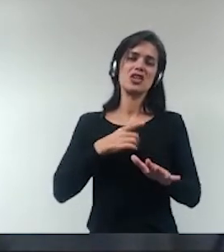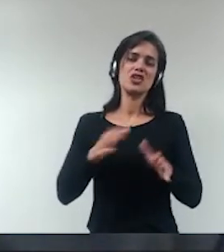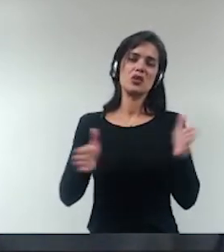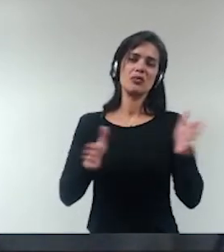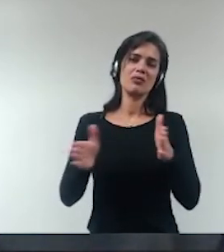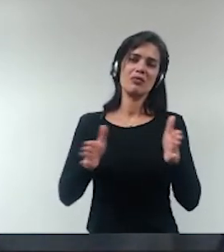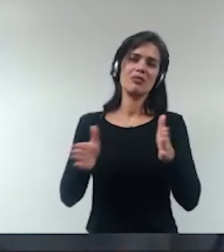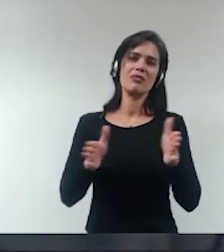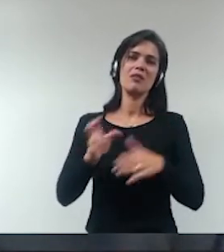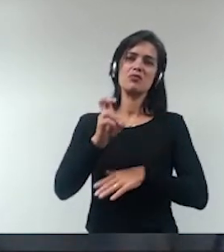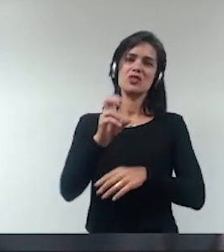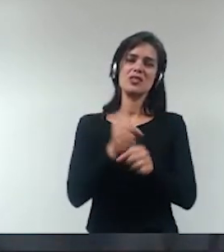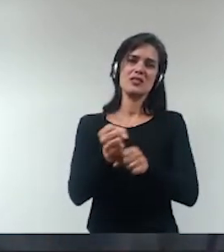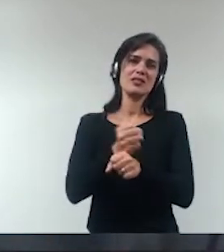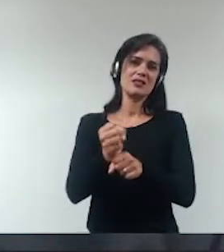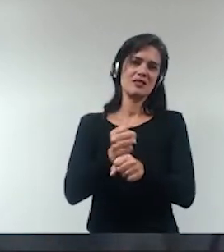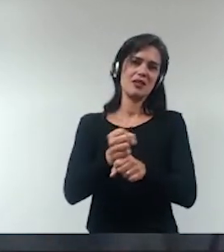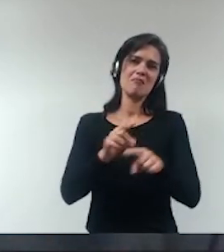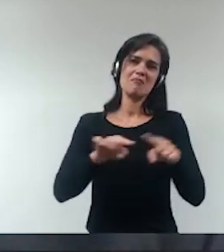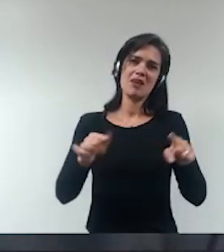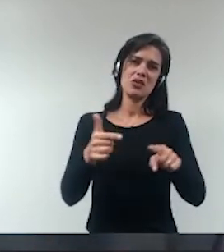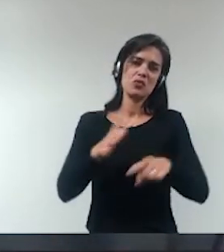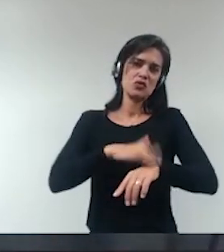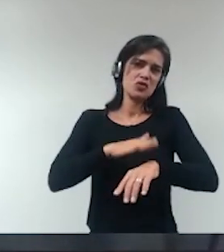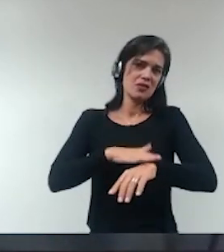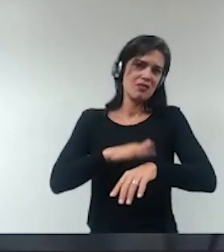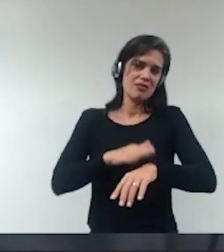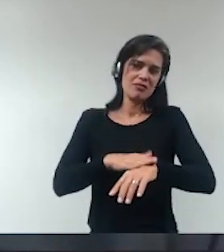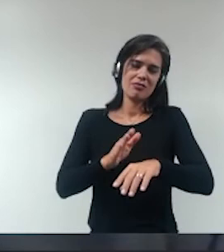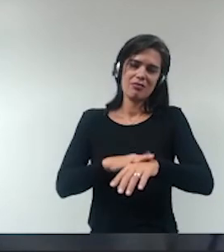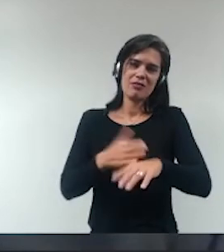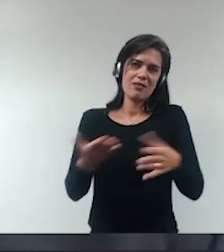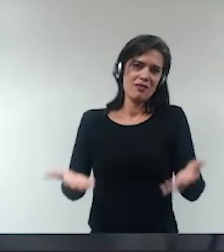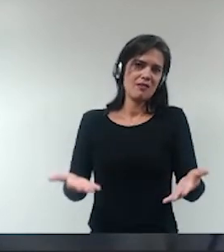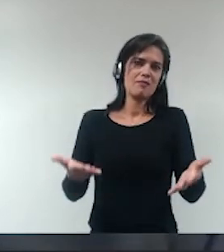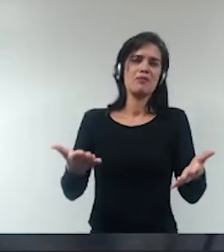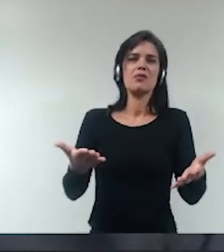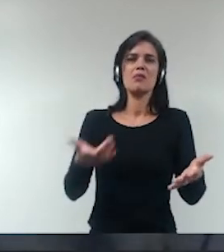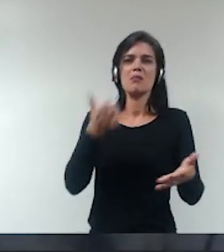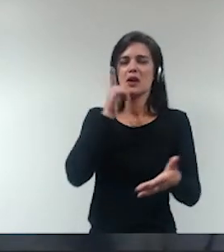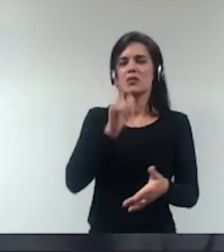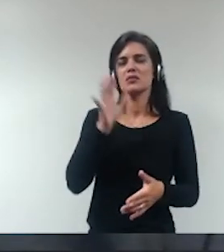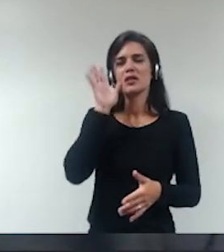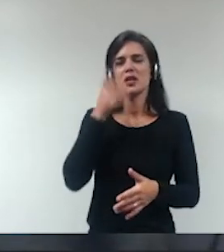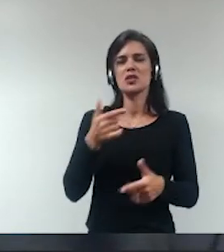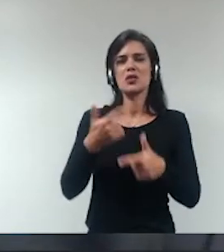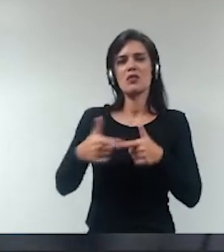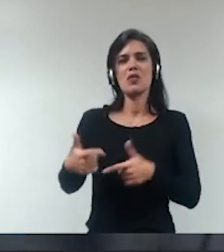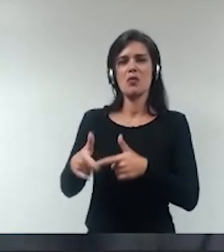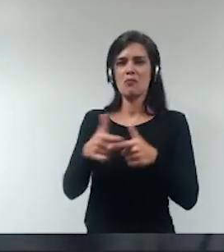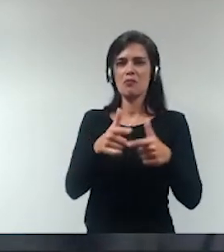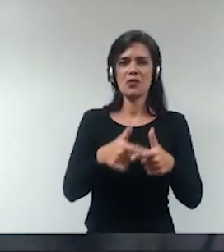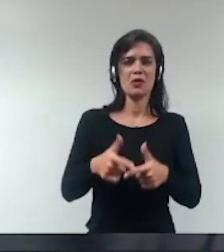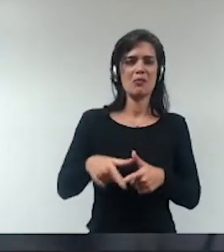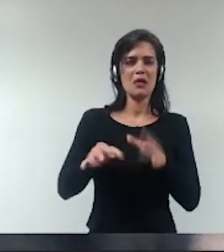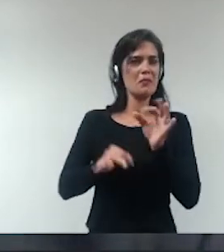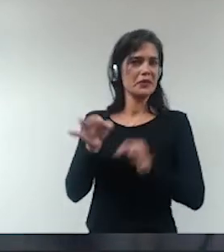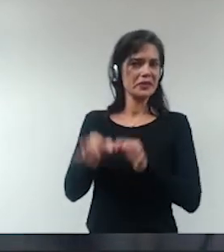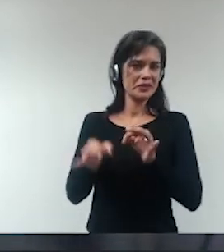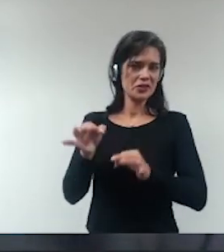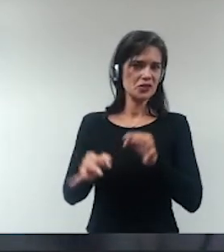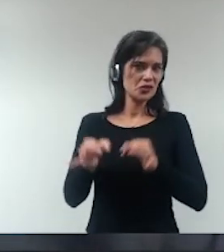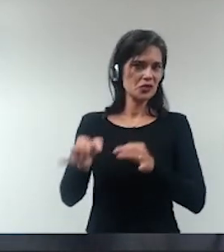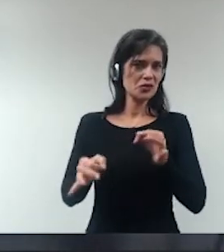obviamente é tempo insuficiente para as demandas judiciais chegarem a cabo para responsabilizar